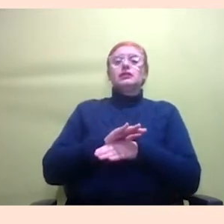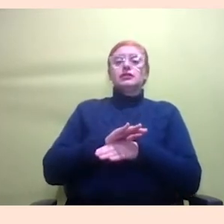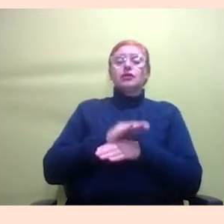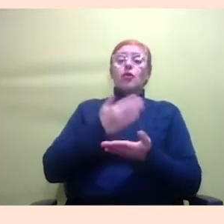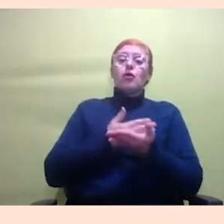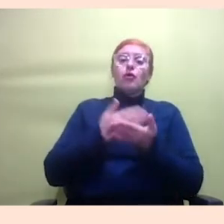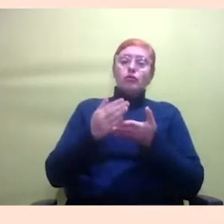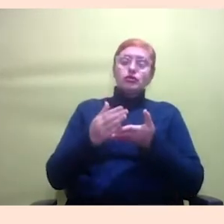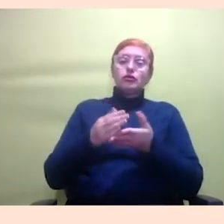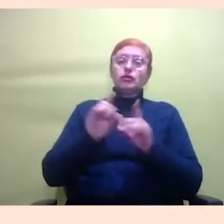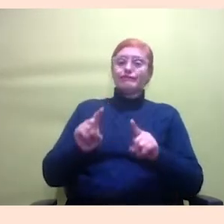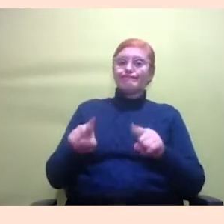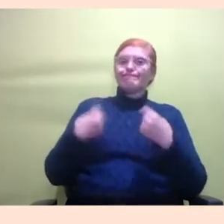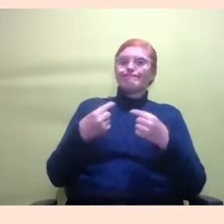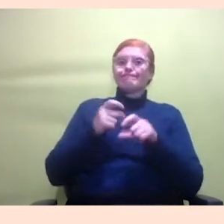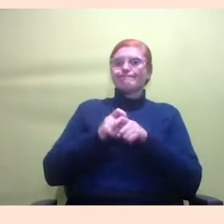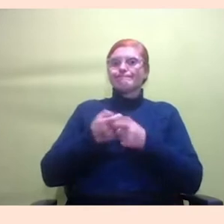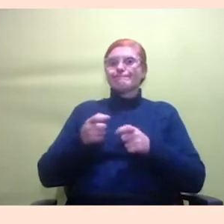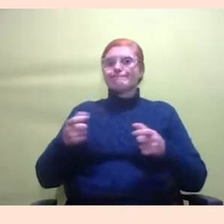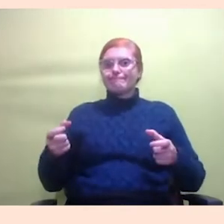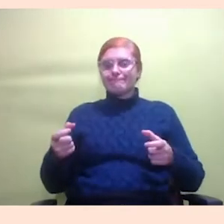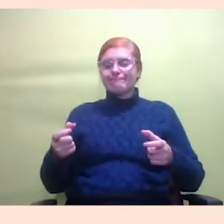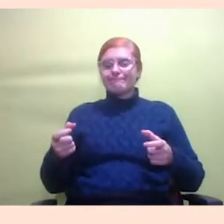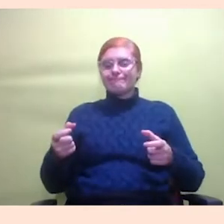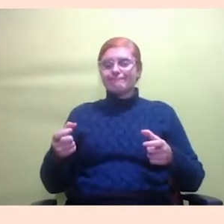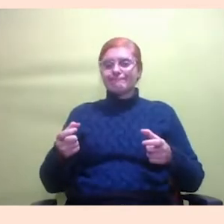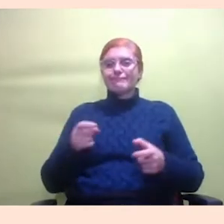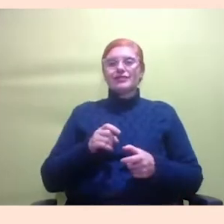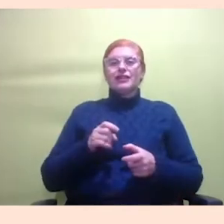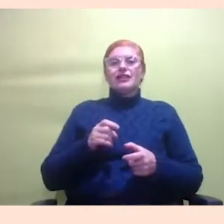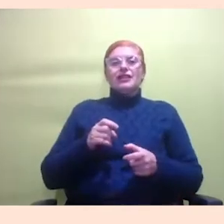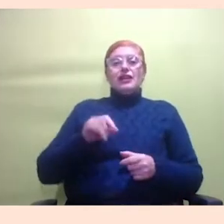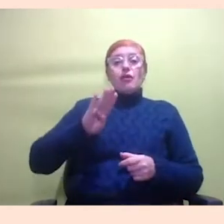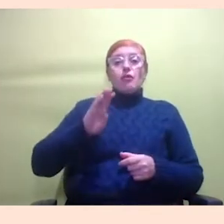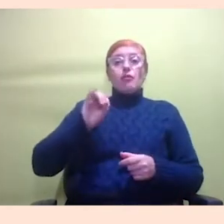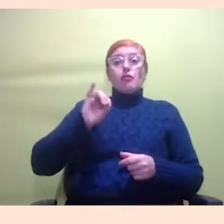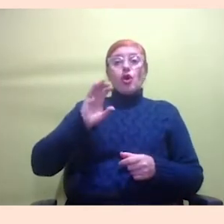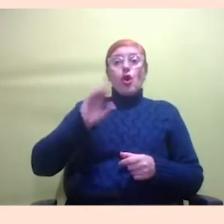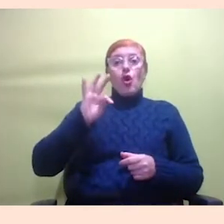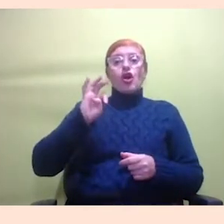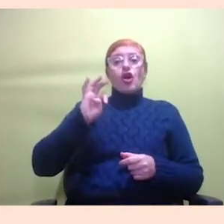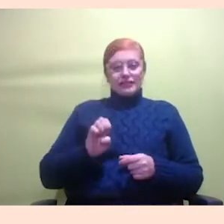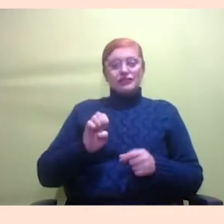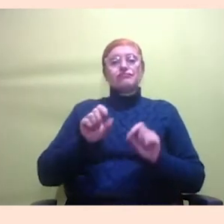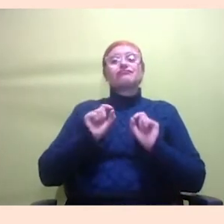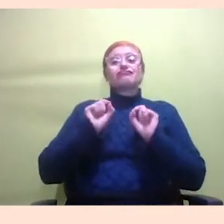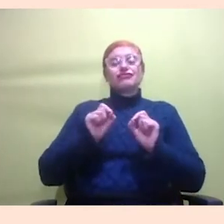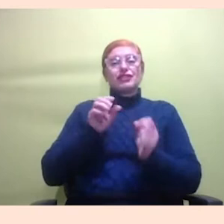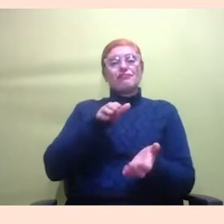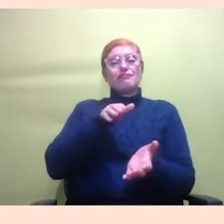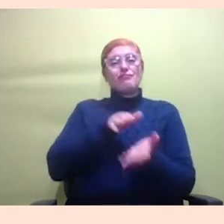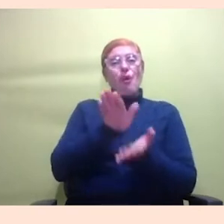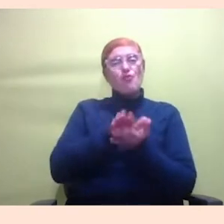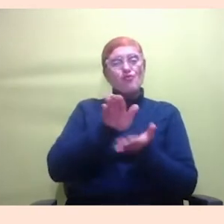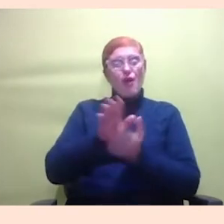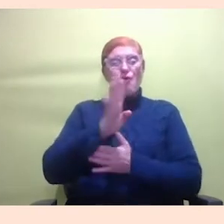desafio um pouco maior que é o boicote dessas pessoas dentro das instituições de produção de conhecimento. Então, hoje a gente recebe